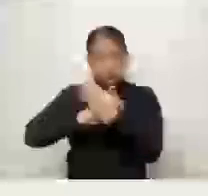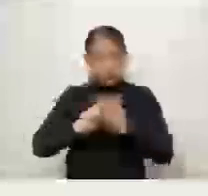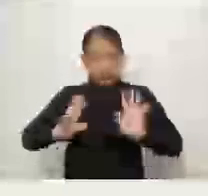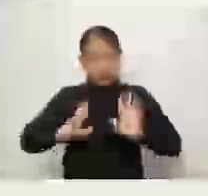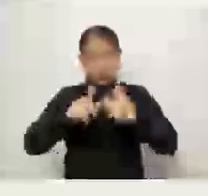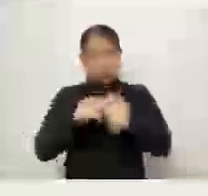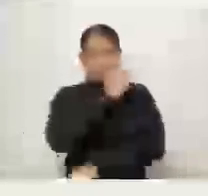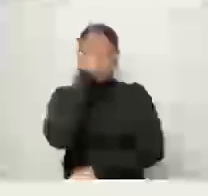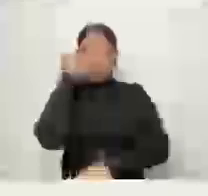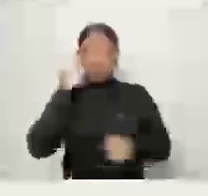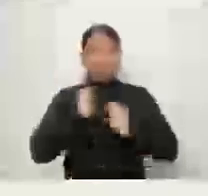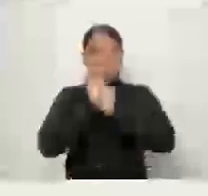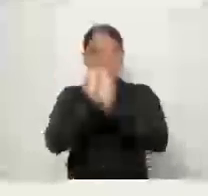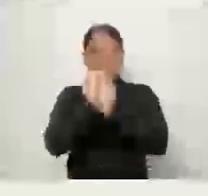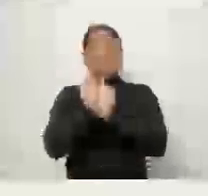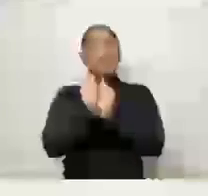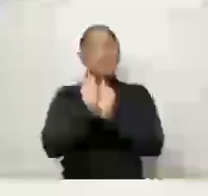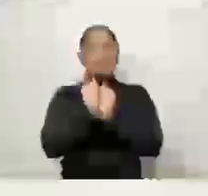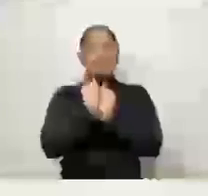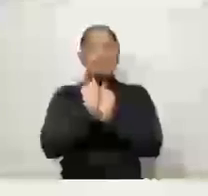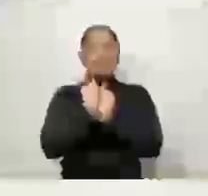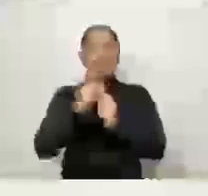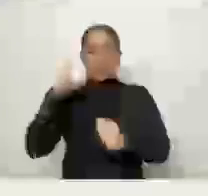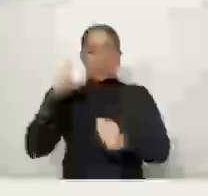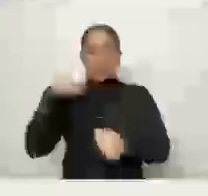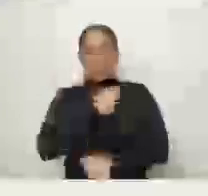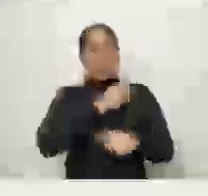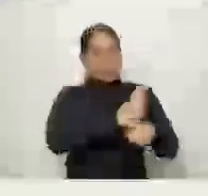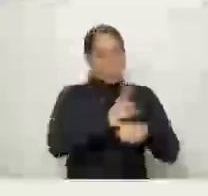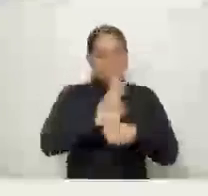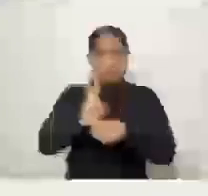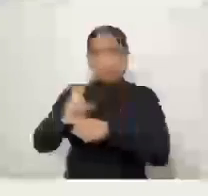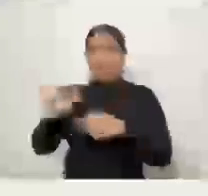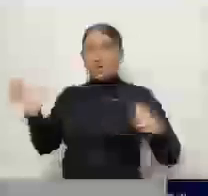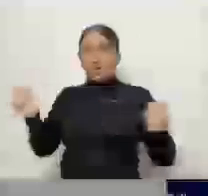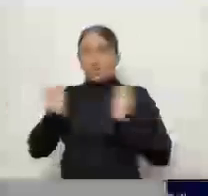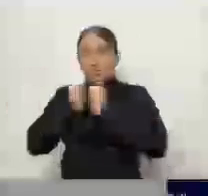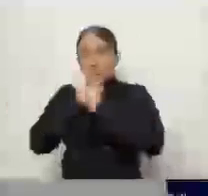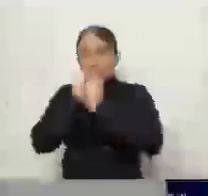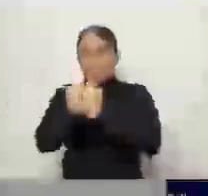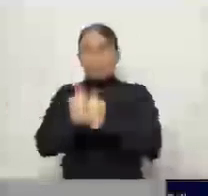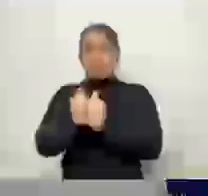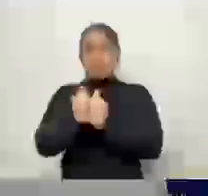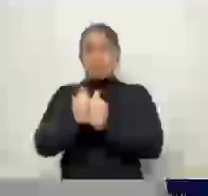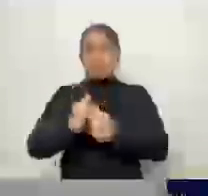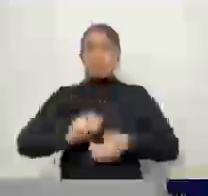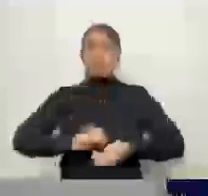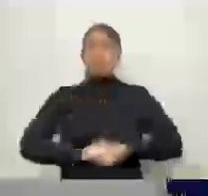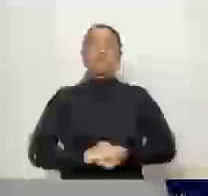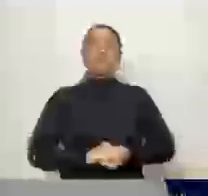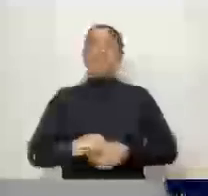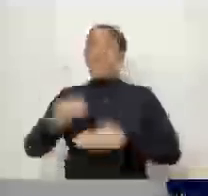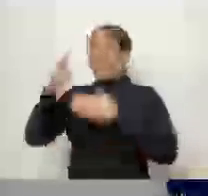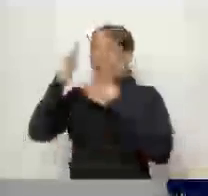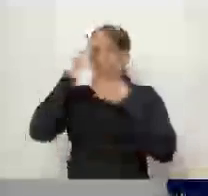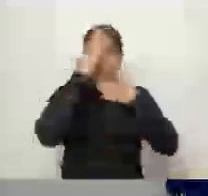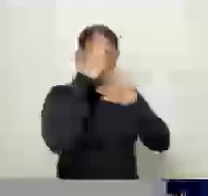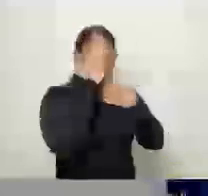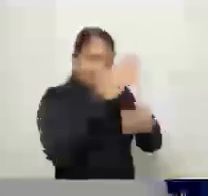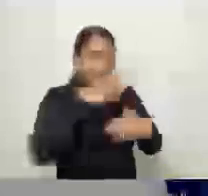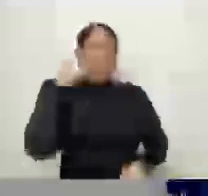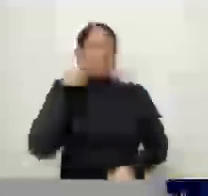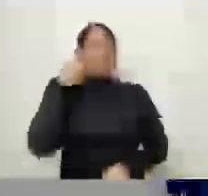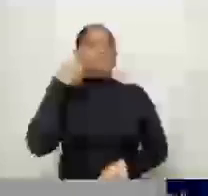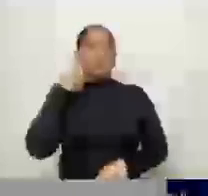Muito obrigado, vereador. Então, acredito que esse seja o melhor momento para que possamos trazer esses